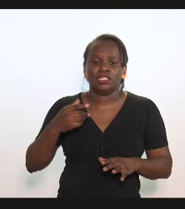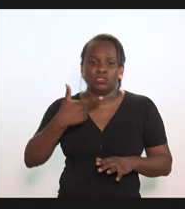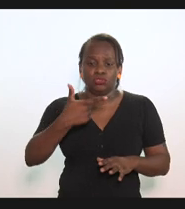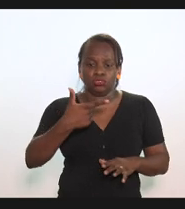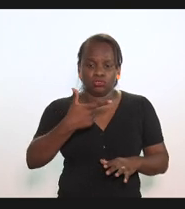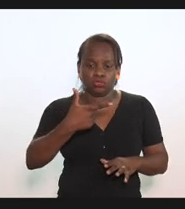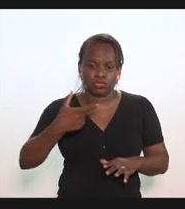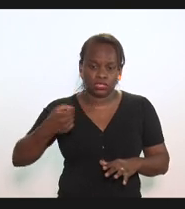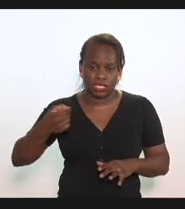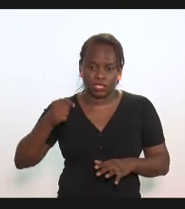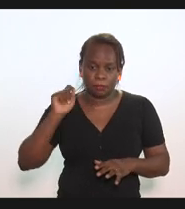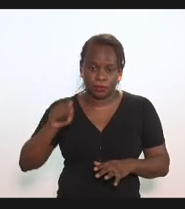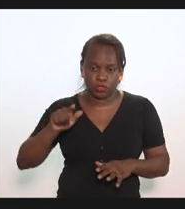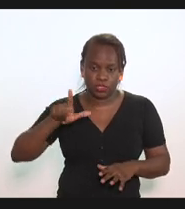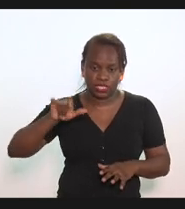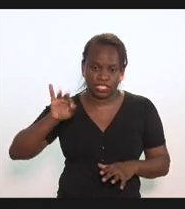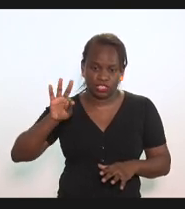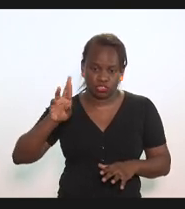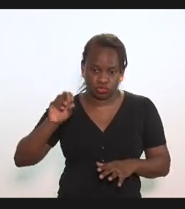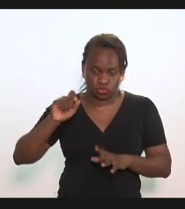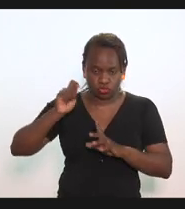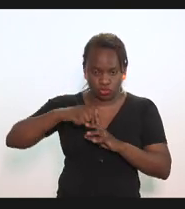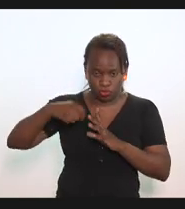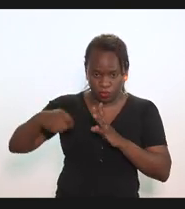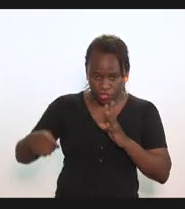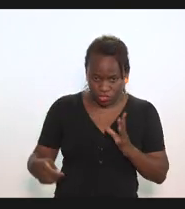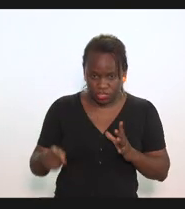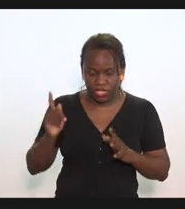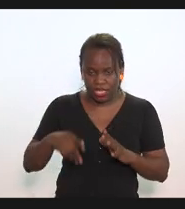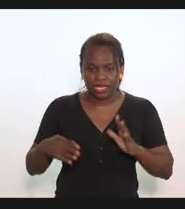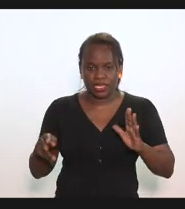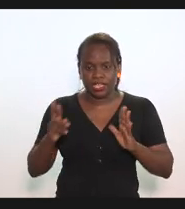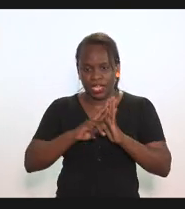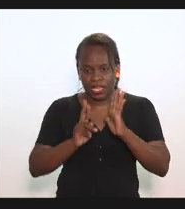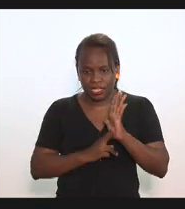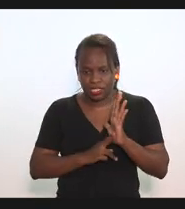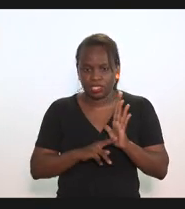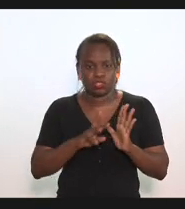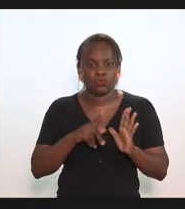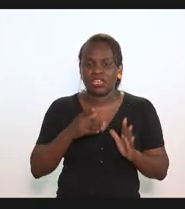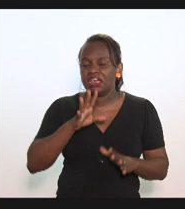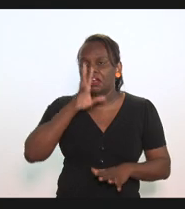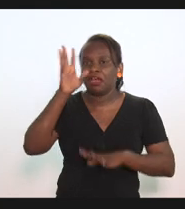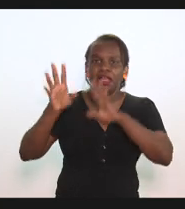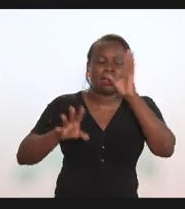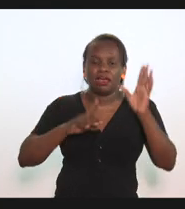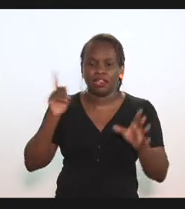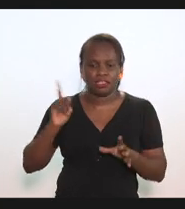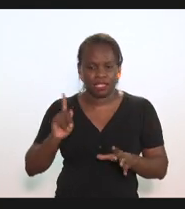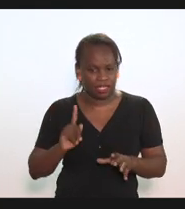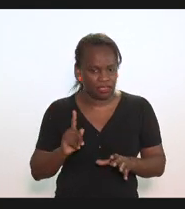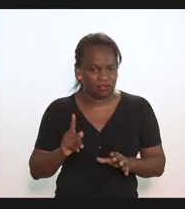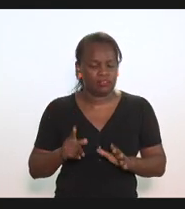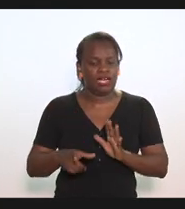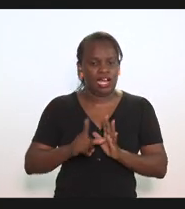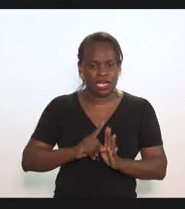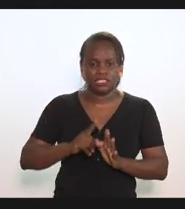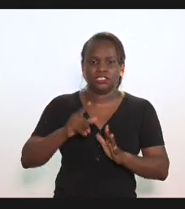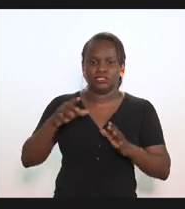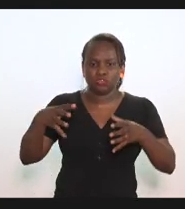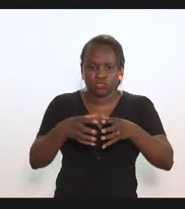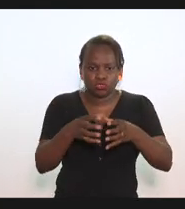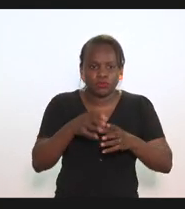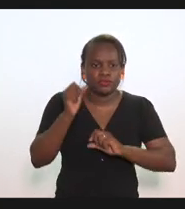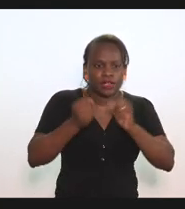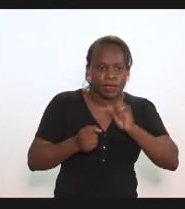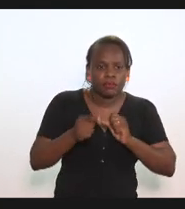mil litros mensais que foi o que foi estipulado não foi aleatório muito ao contrário nós ouvimos a cadeia